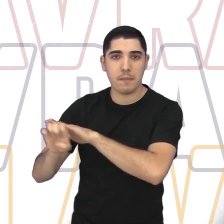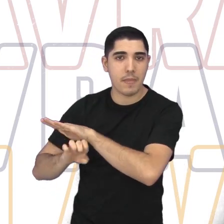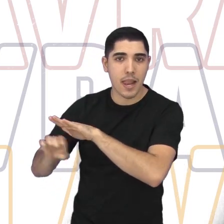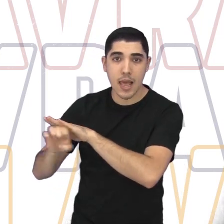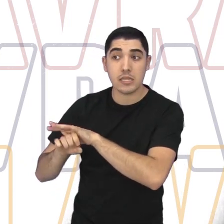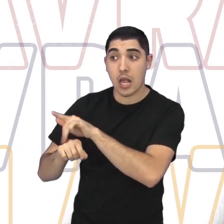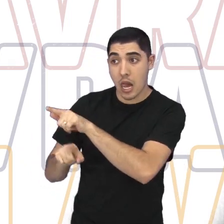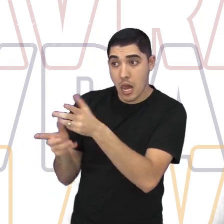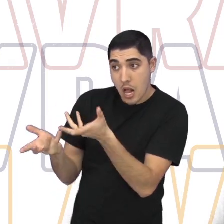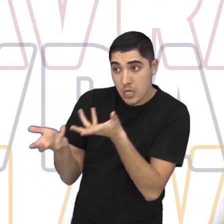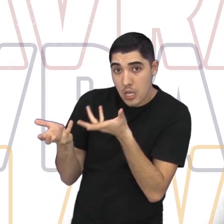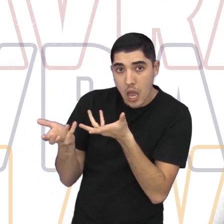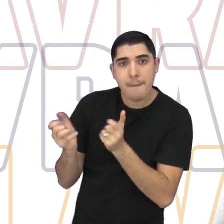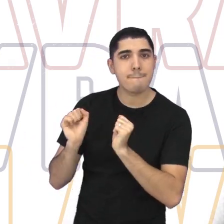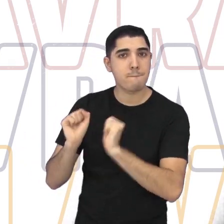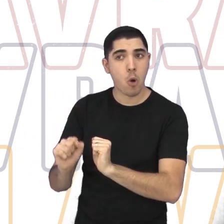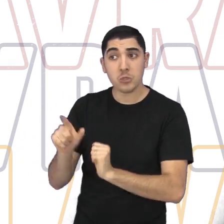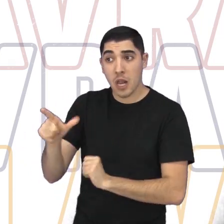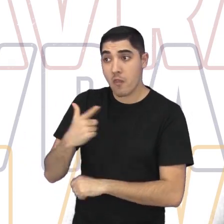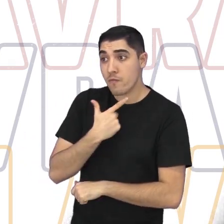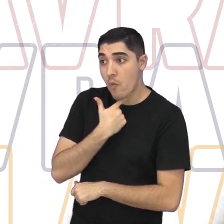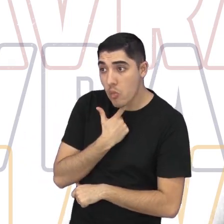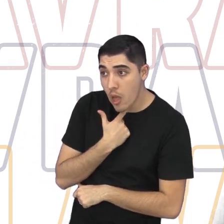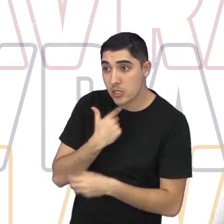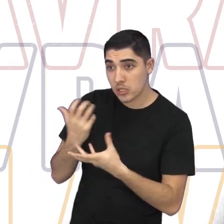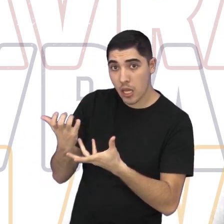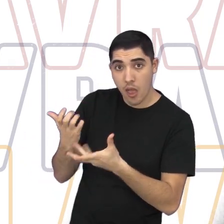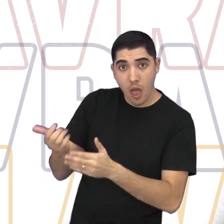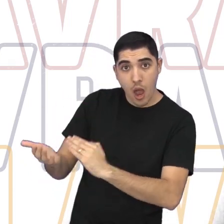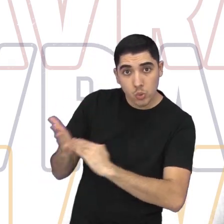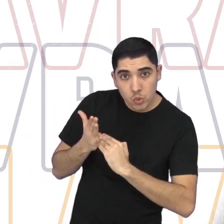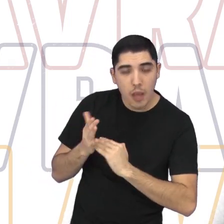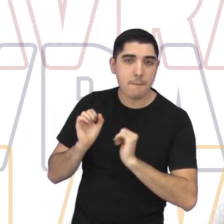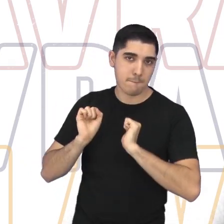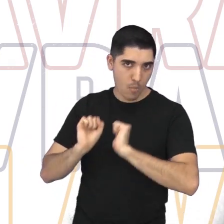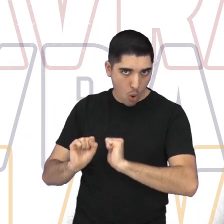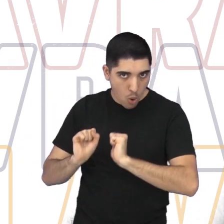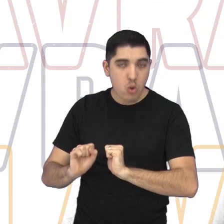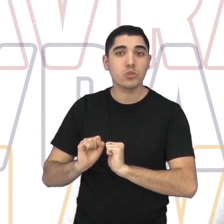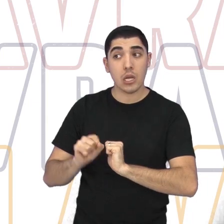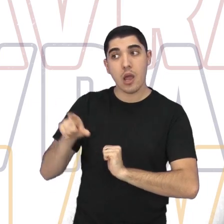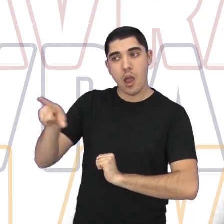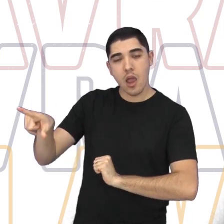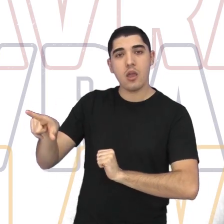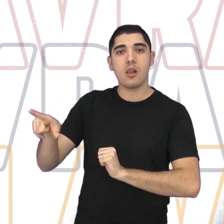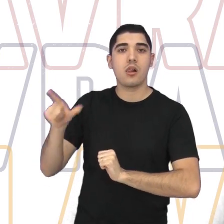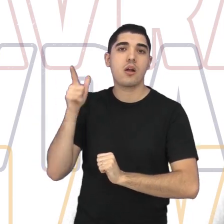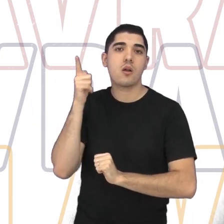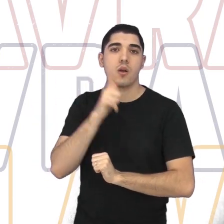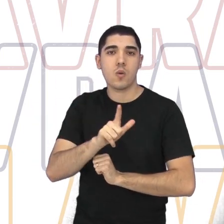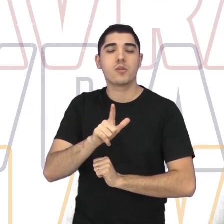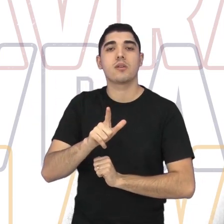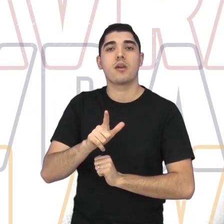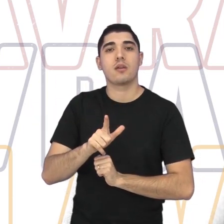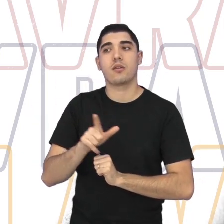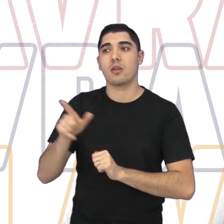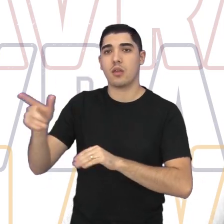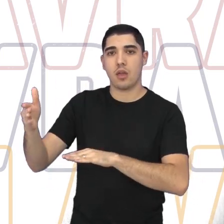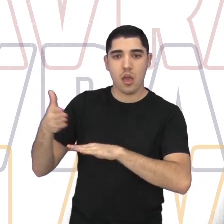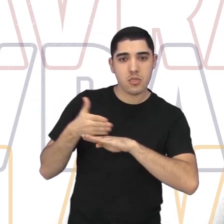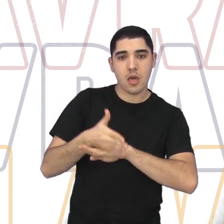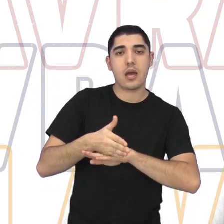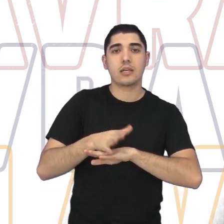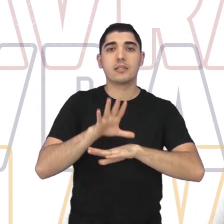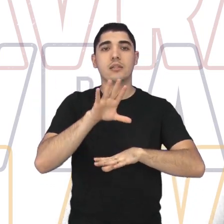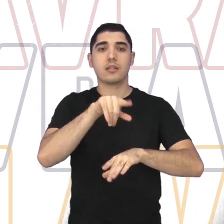mais. Se ela quiser, ela pode se prontificar a nos ajudar. E aí, ela pode entrar no